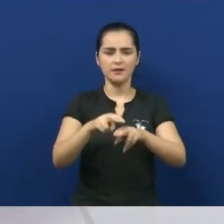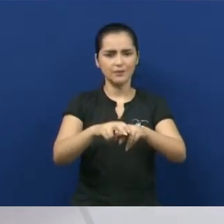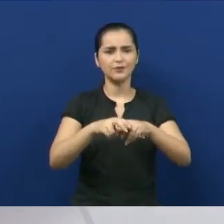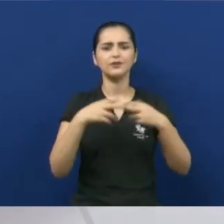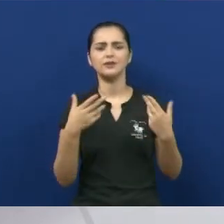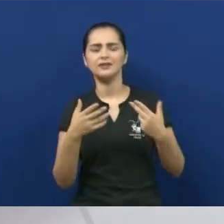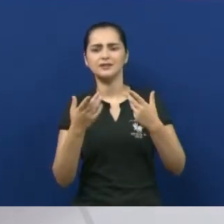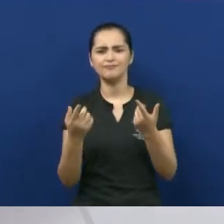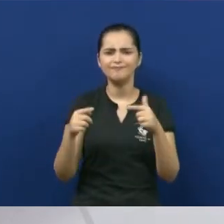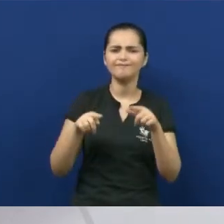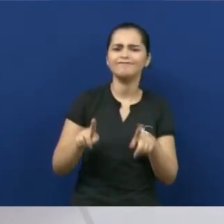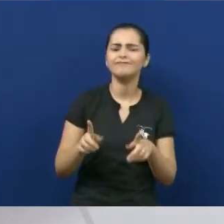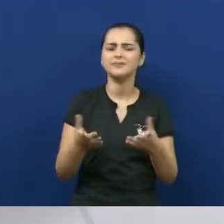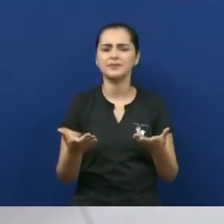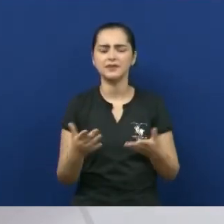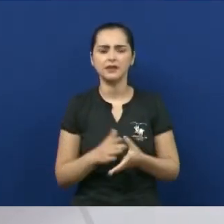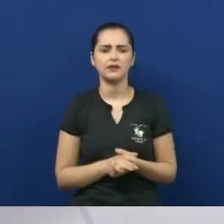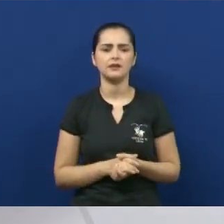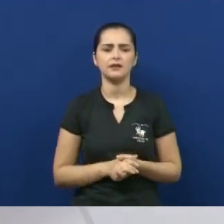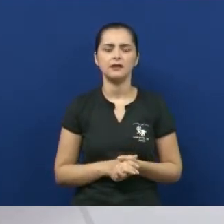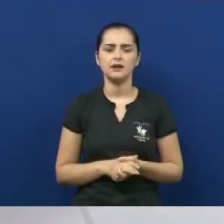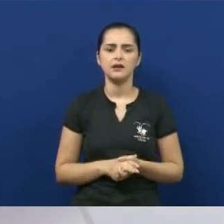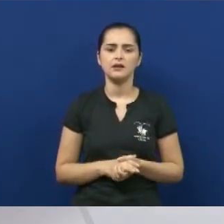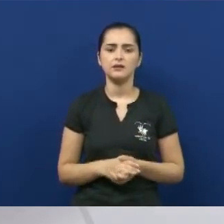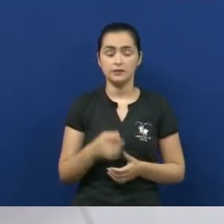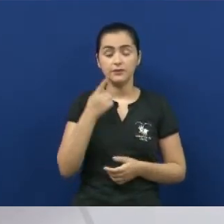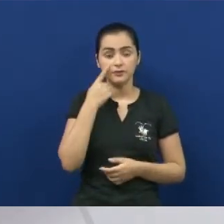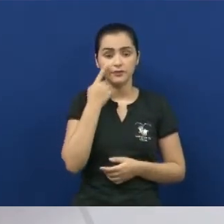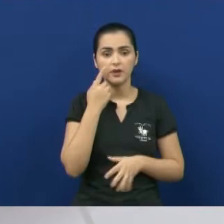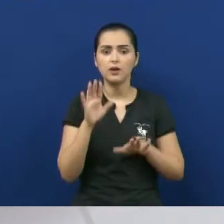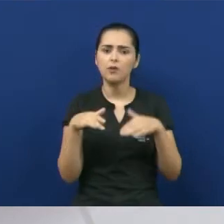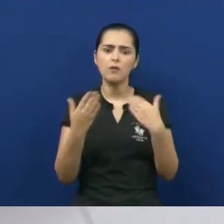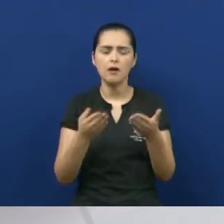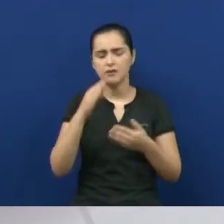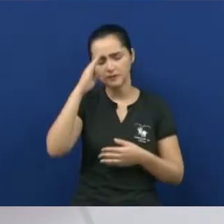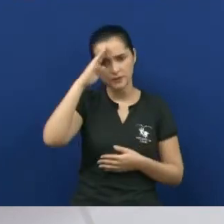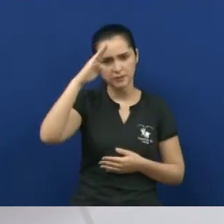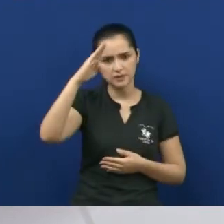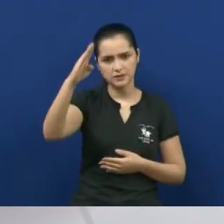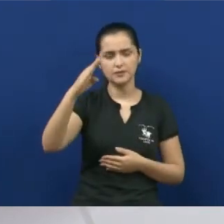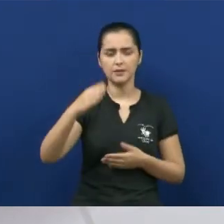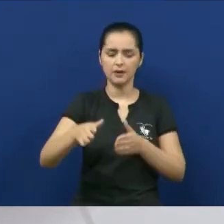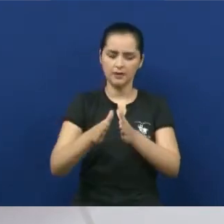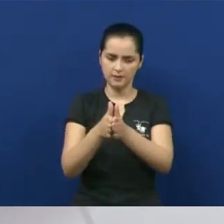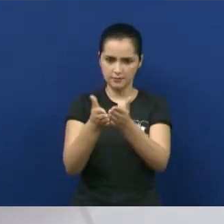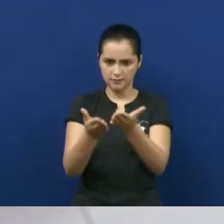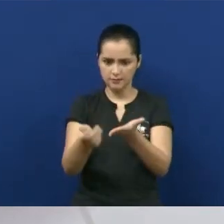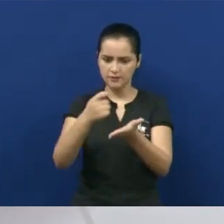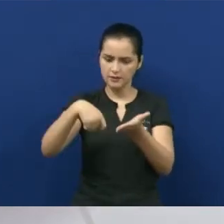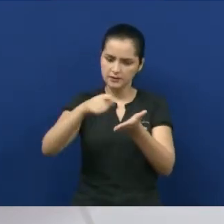contradição aí, não é embora. Vamos ver aqui quais foram as suas principais obras.